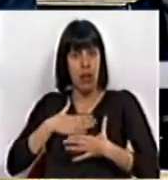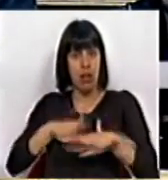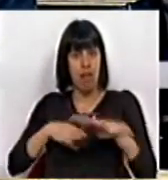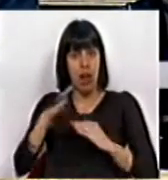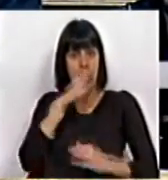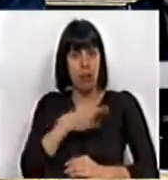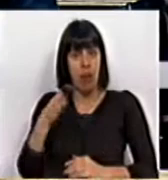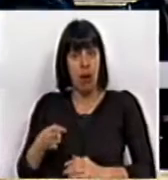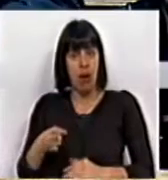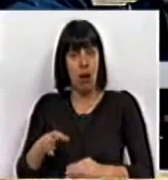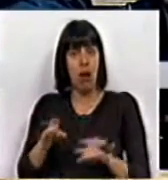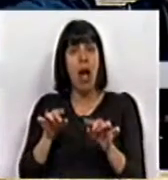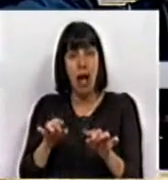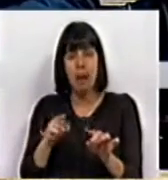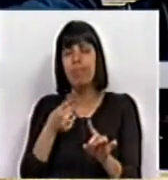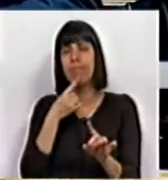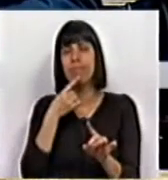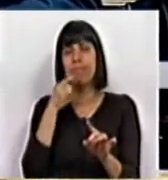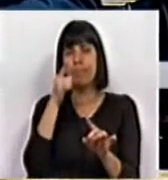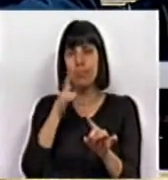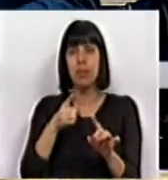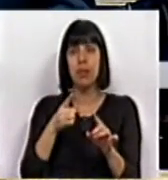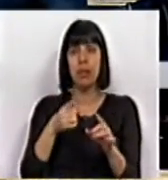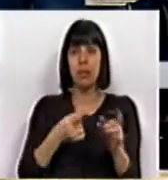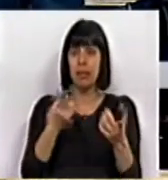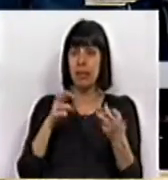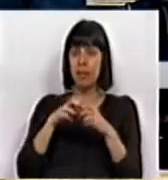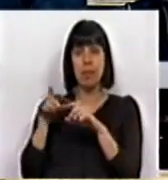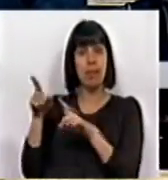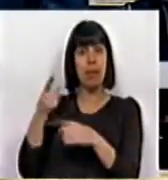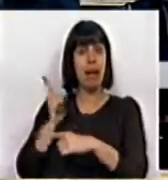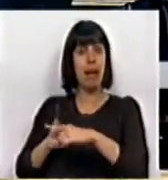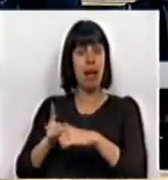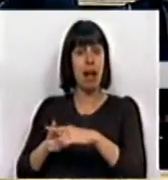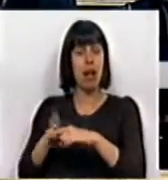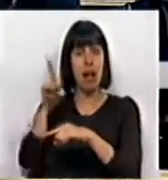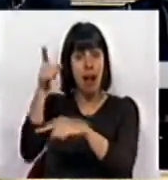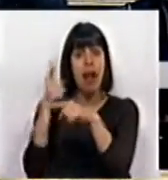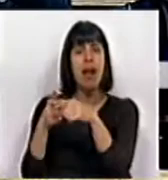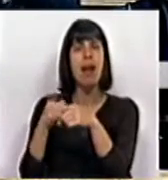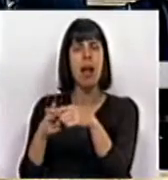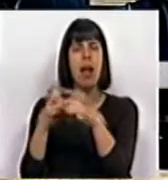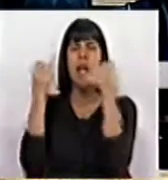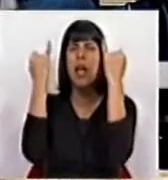executa. É aqui que se percebe o assinto em relação à Grécia. É porque lá,